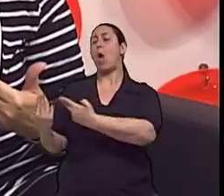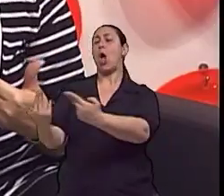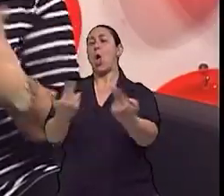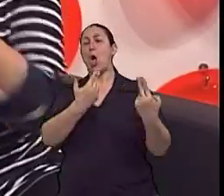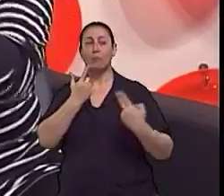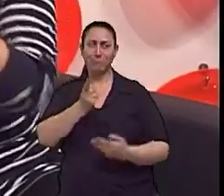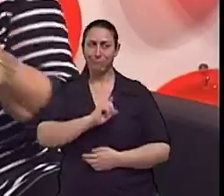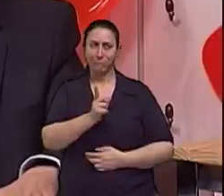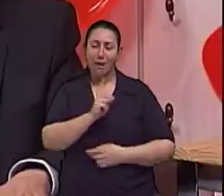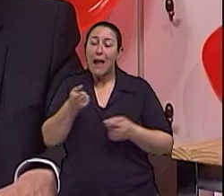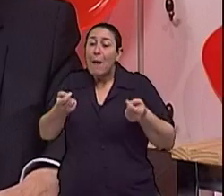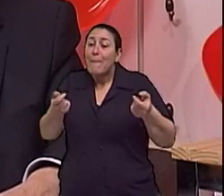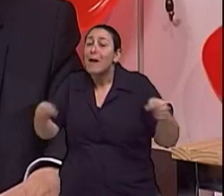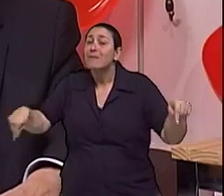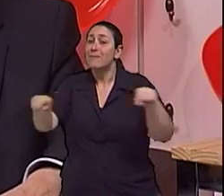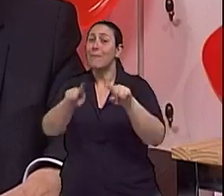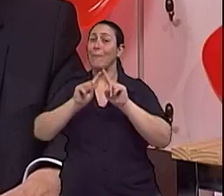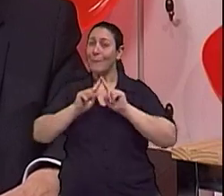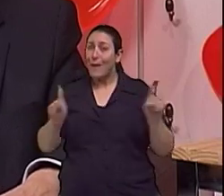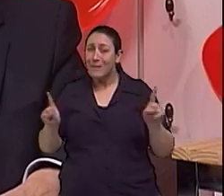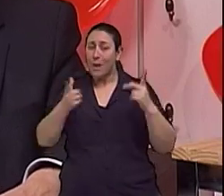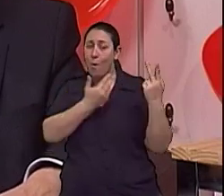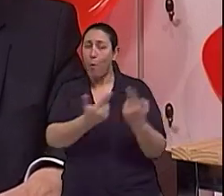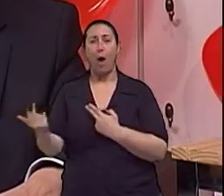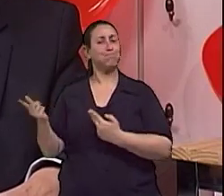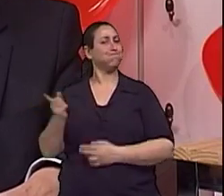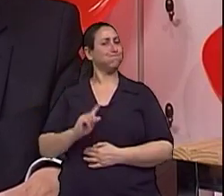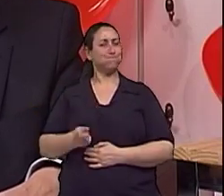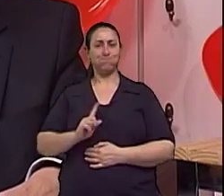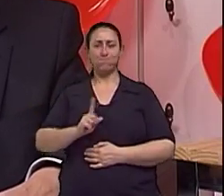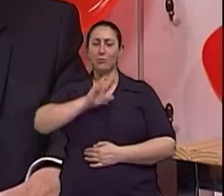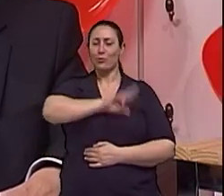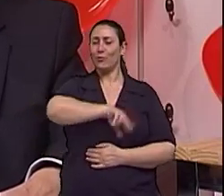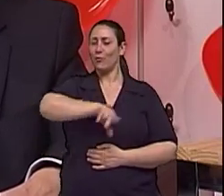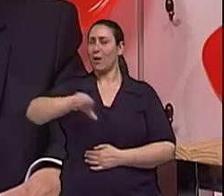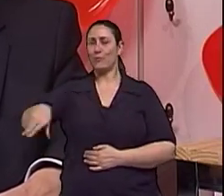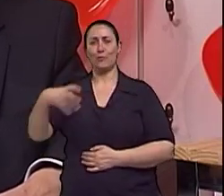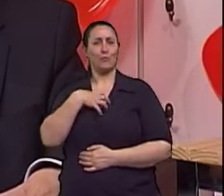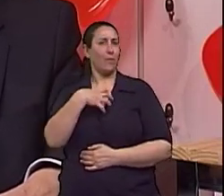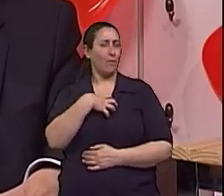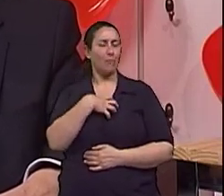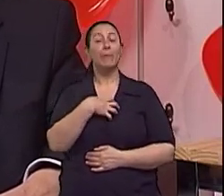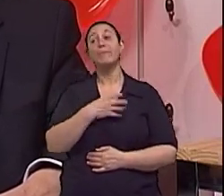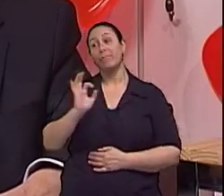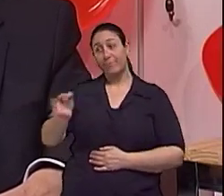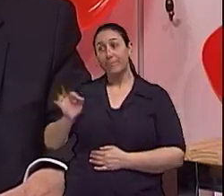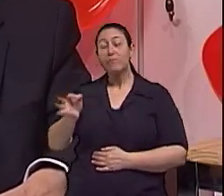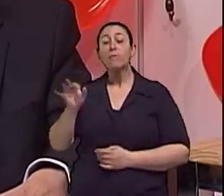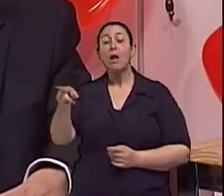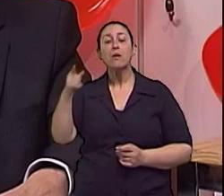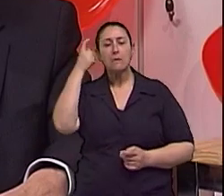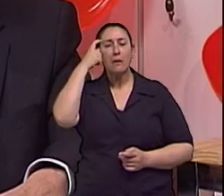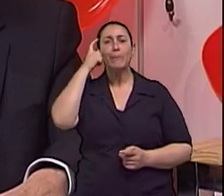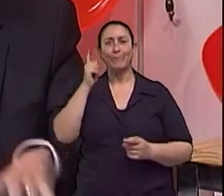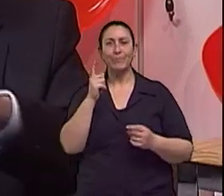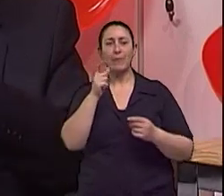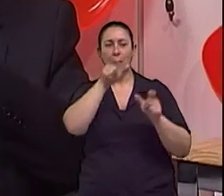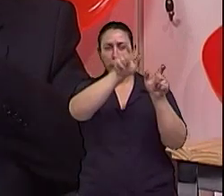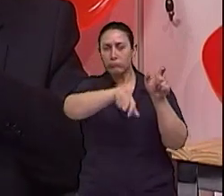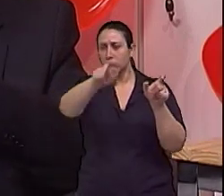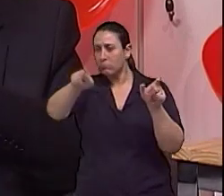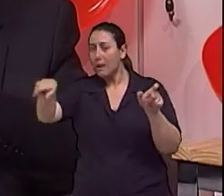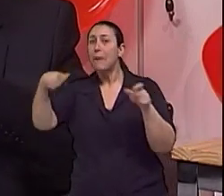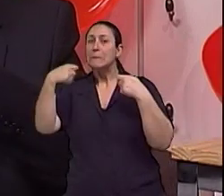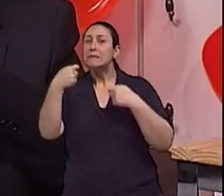semelhante, mas a gente não é igual. Exato. E o uso da medicação, assim, é fundamental. É